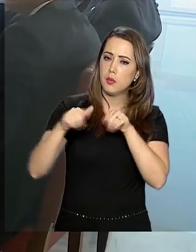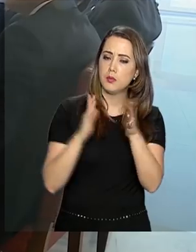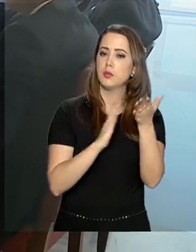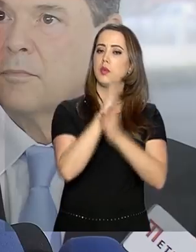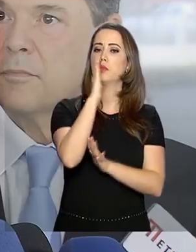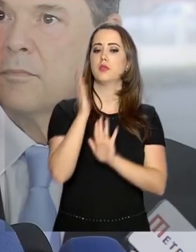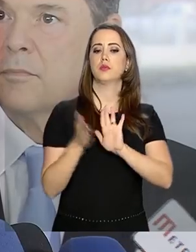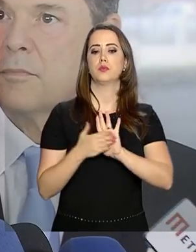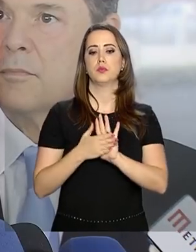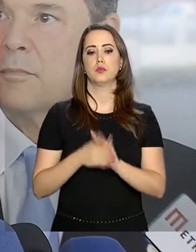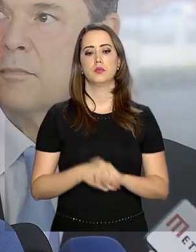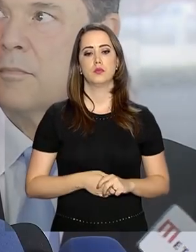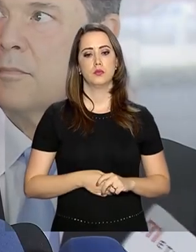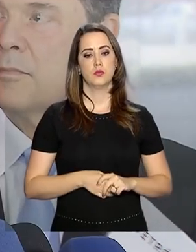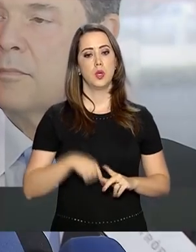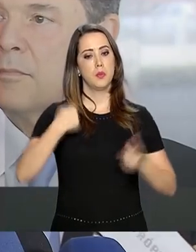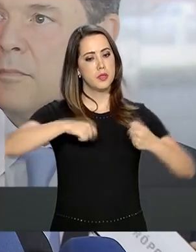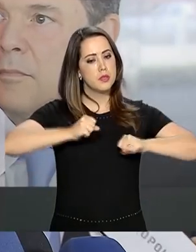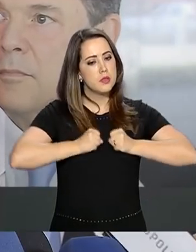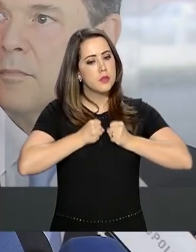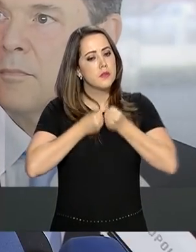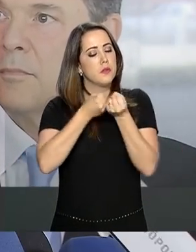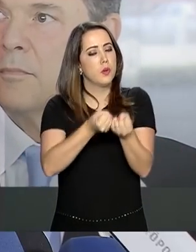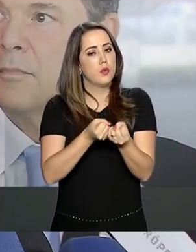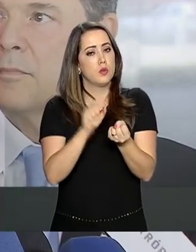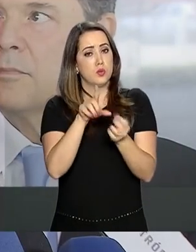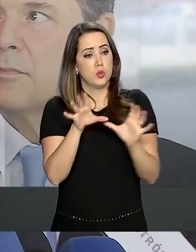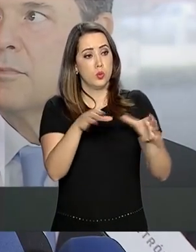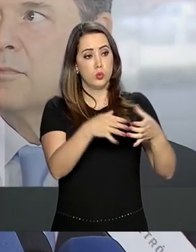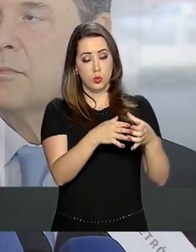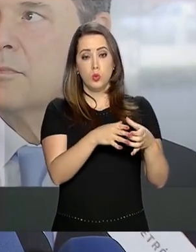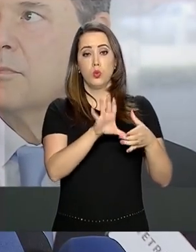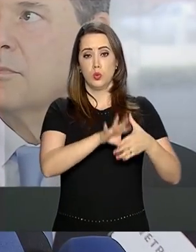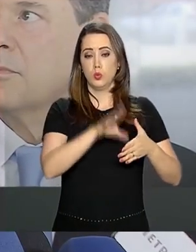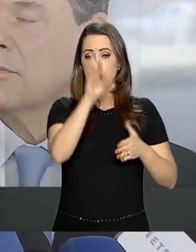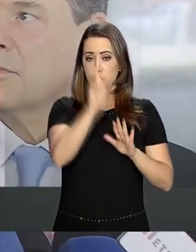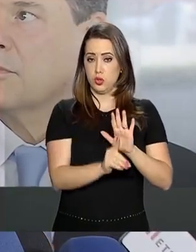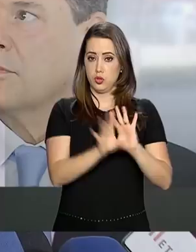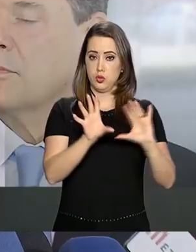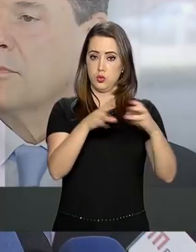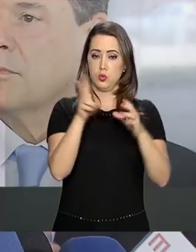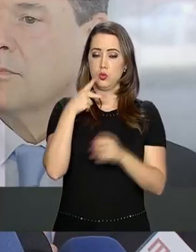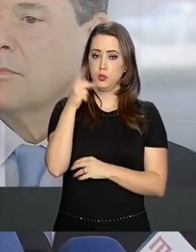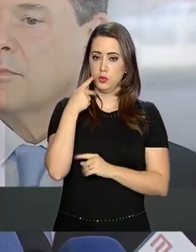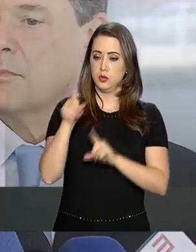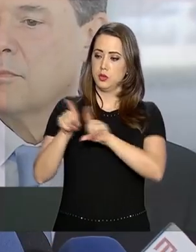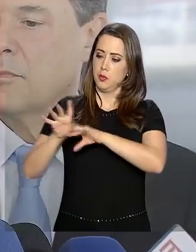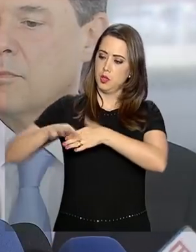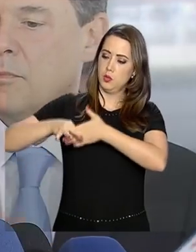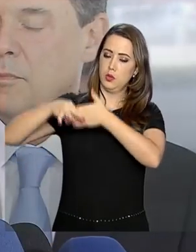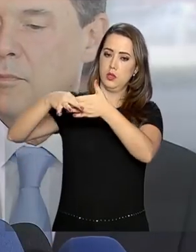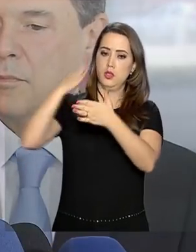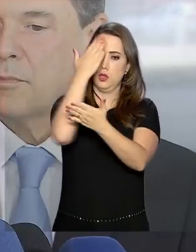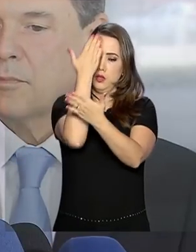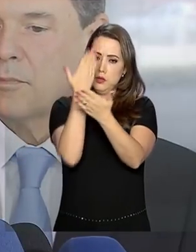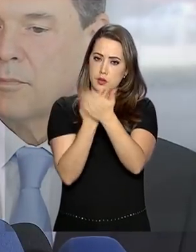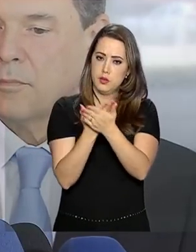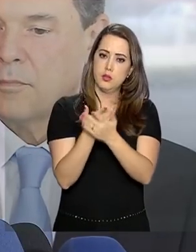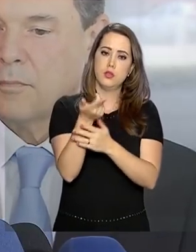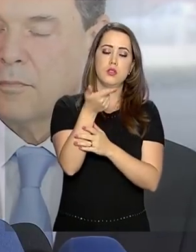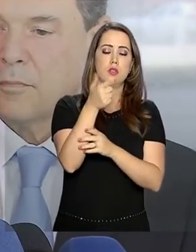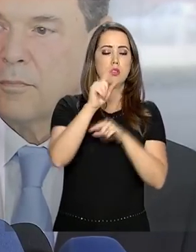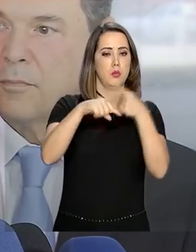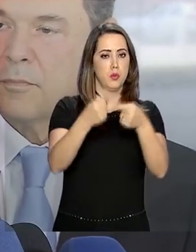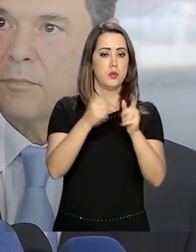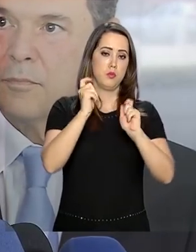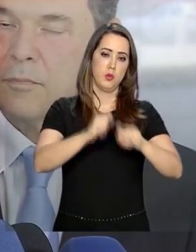proposta. Haverá bastante empenho da direção do partido e também do líder, porque tem essa convicção pessoal, depois ele pode dizer,